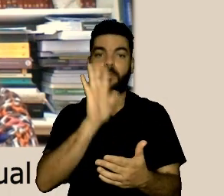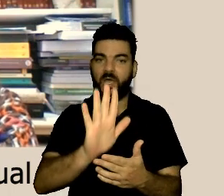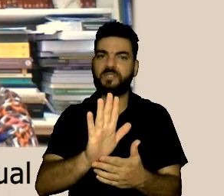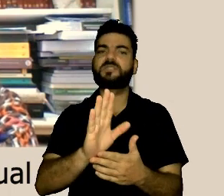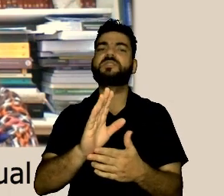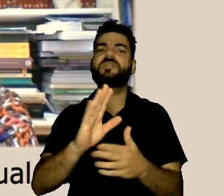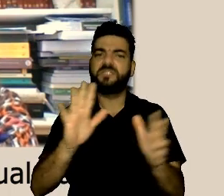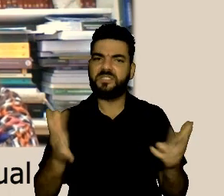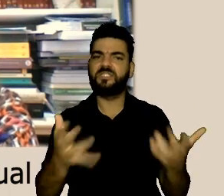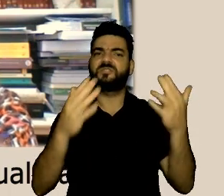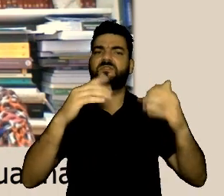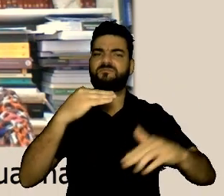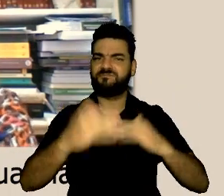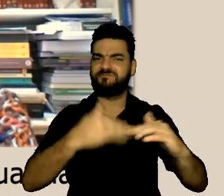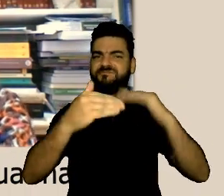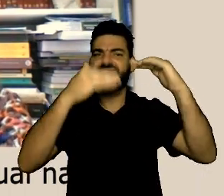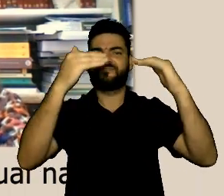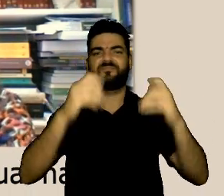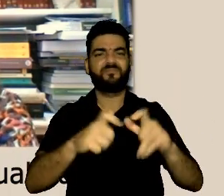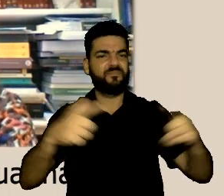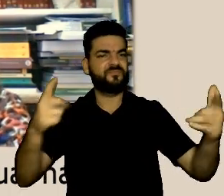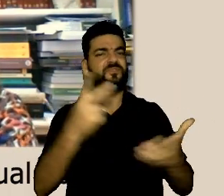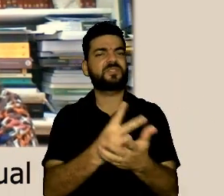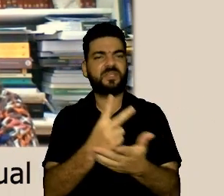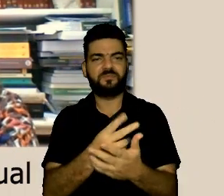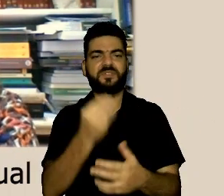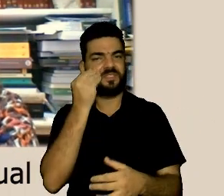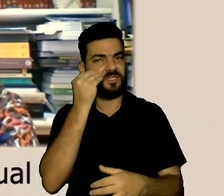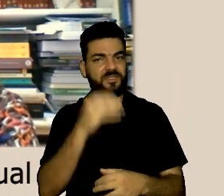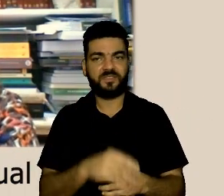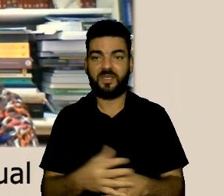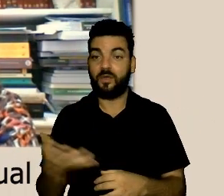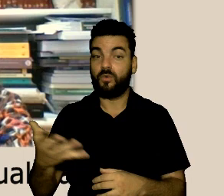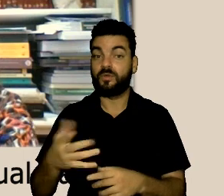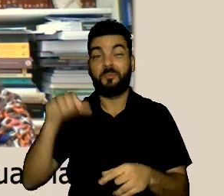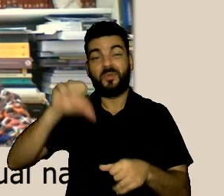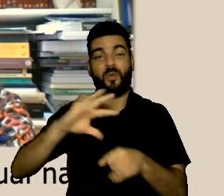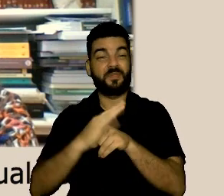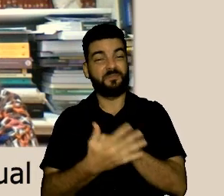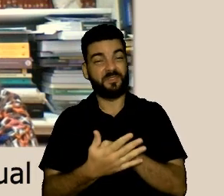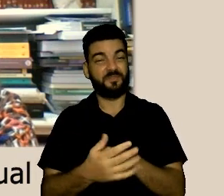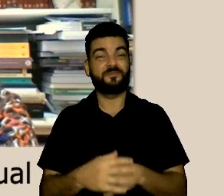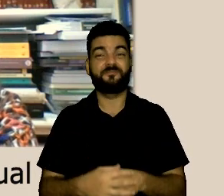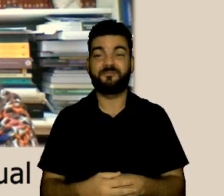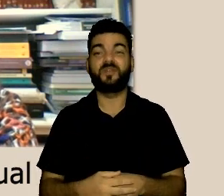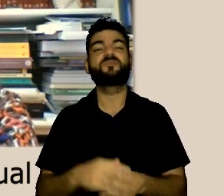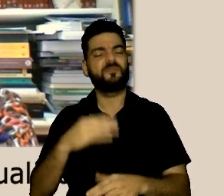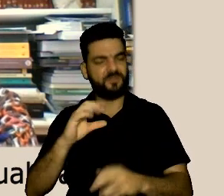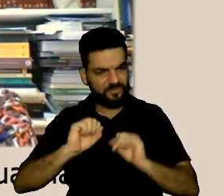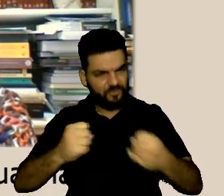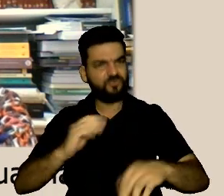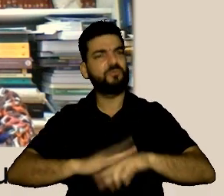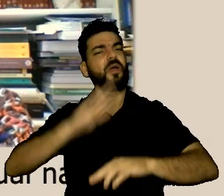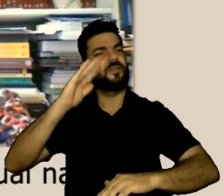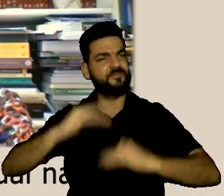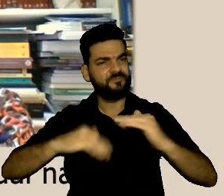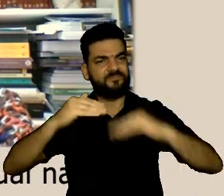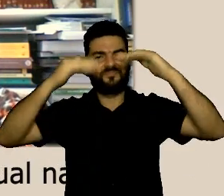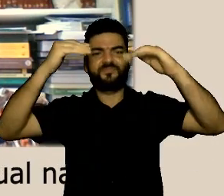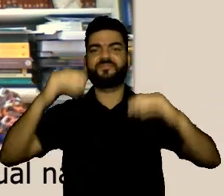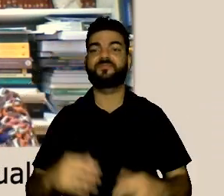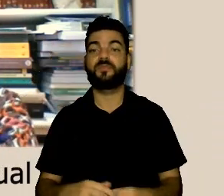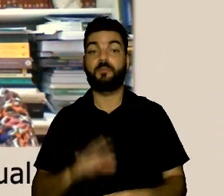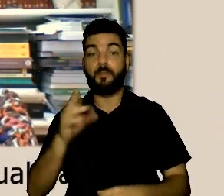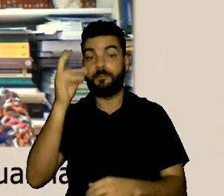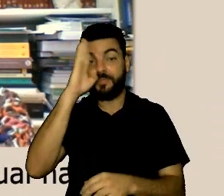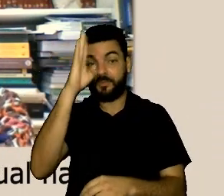temos uma equipe pequena mas que se fortalece com as outras pastas especialmente nesse momento